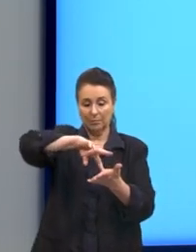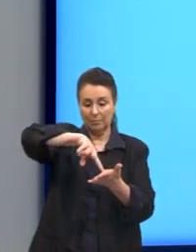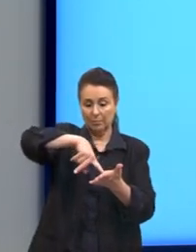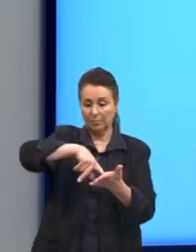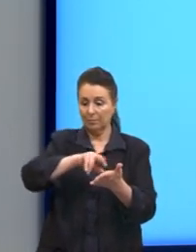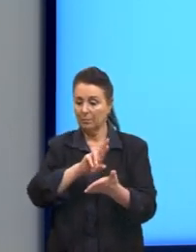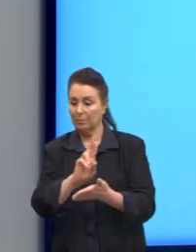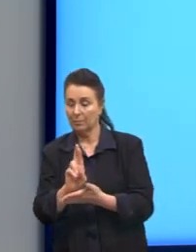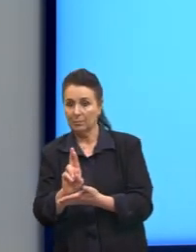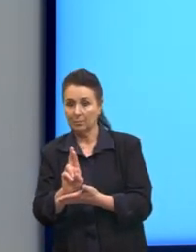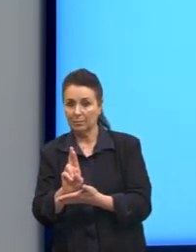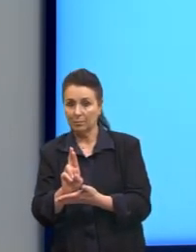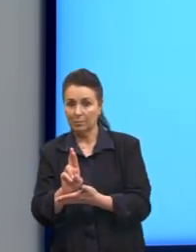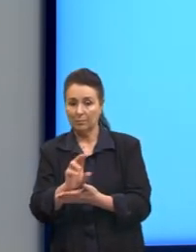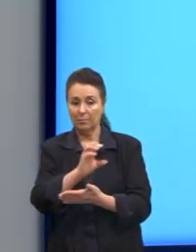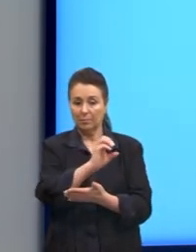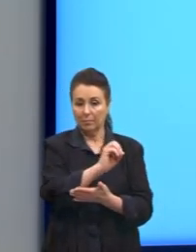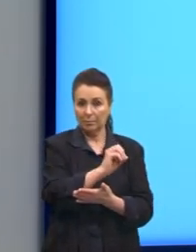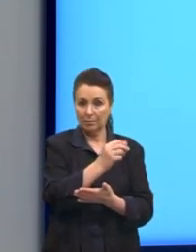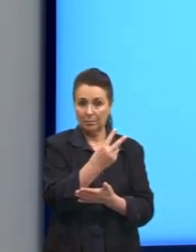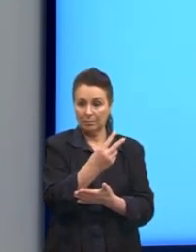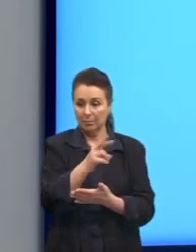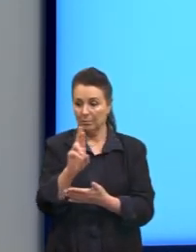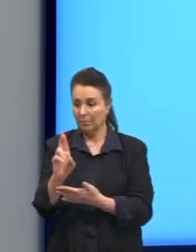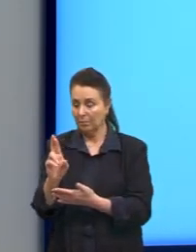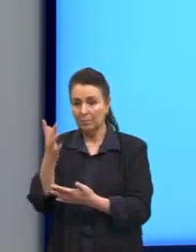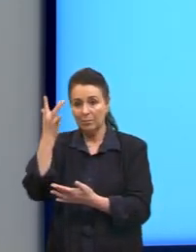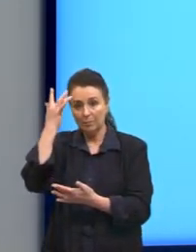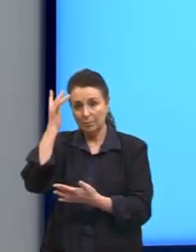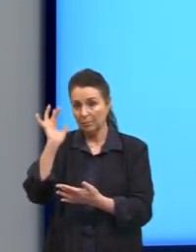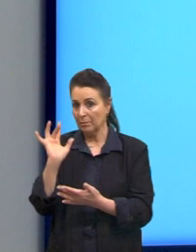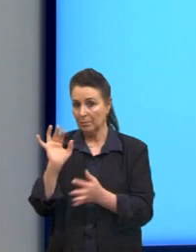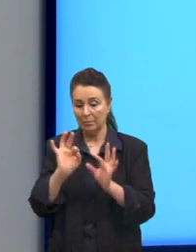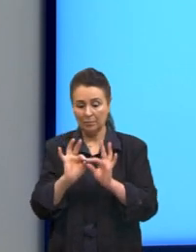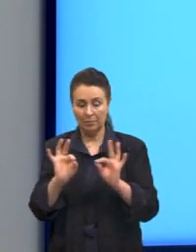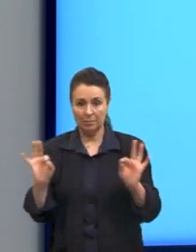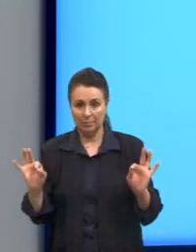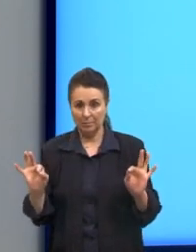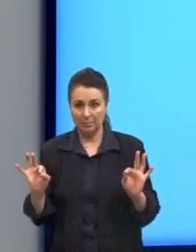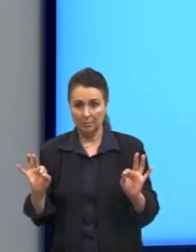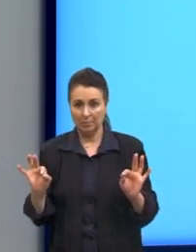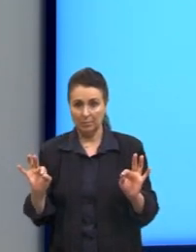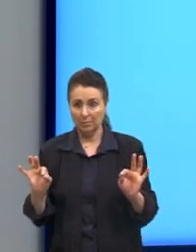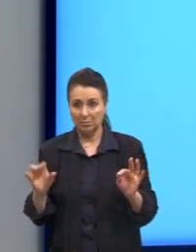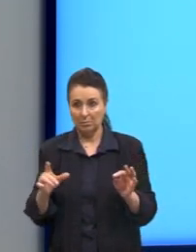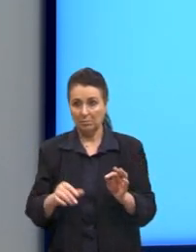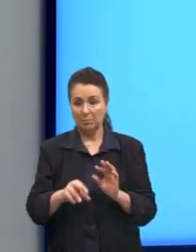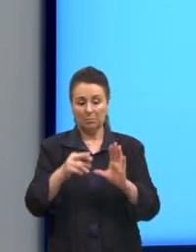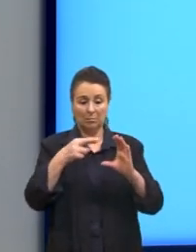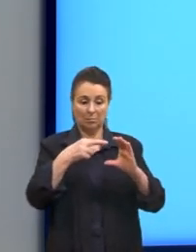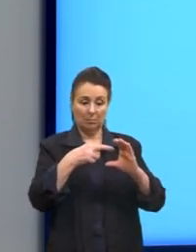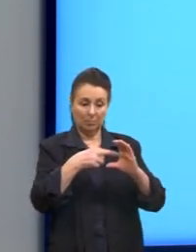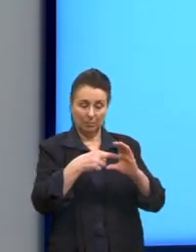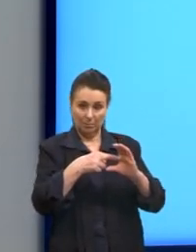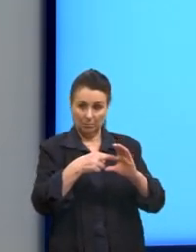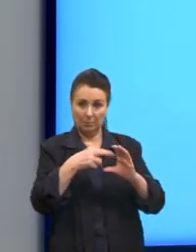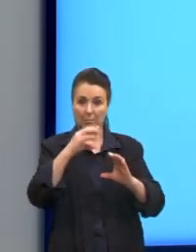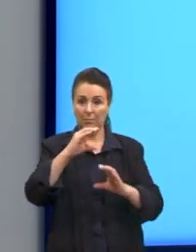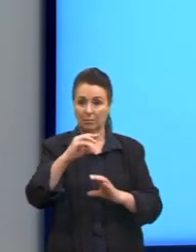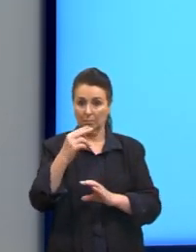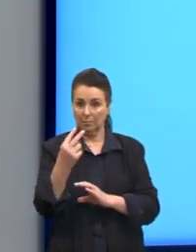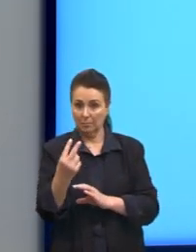R. Então, de O2 até R. Eu não sei essa medida. Eu sei que um pedaço é o raio da C2.